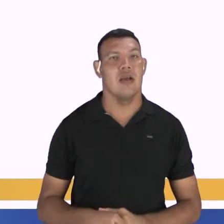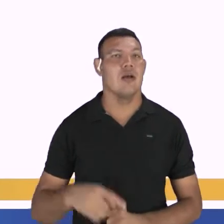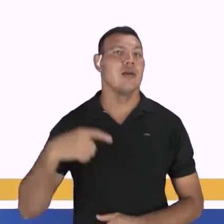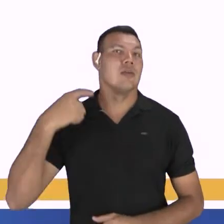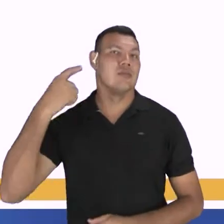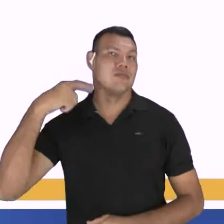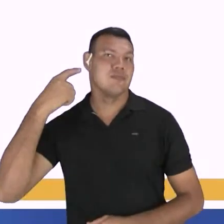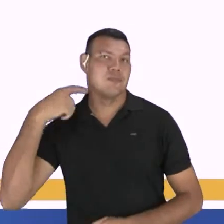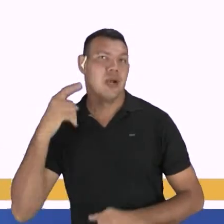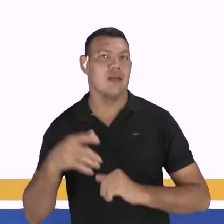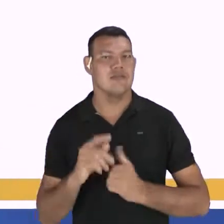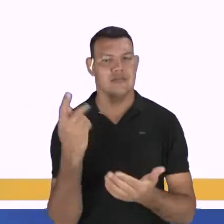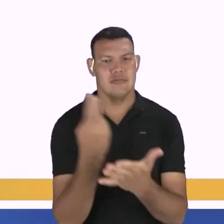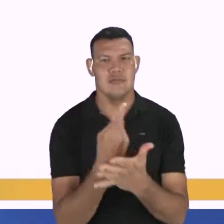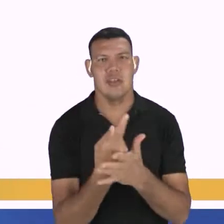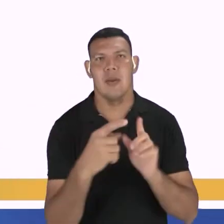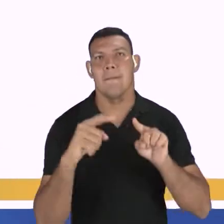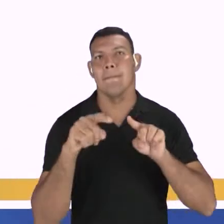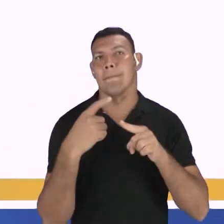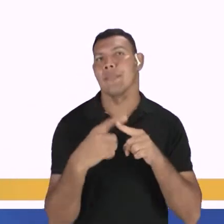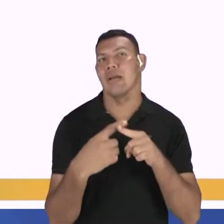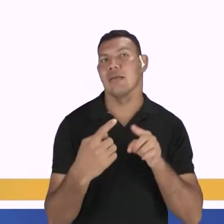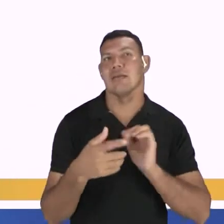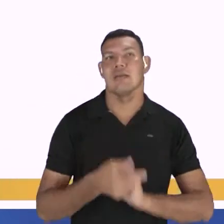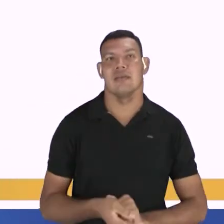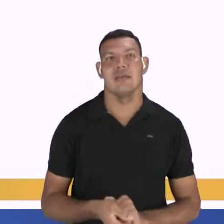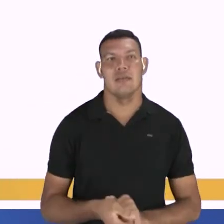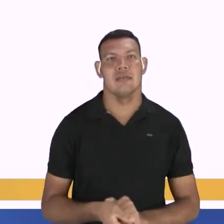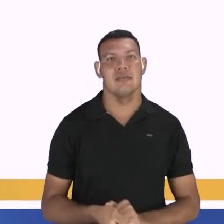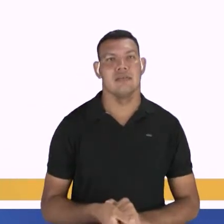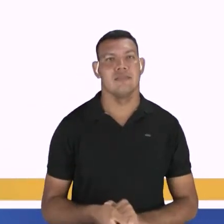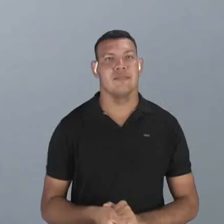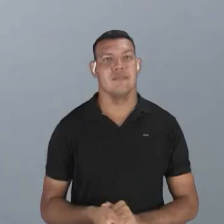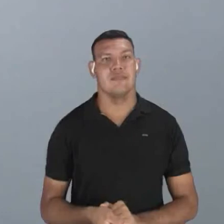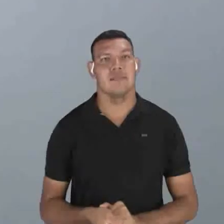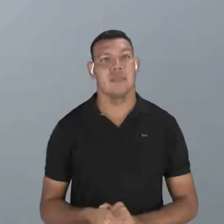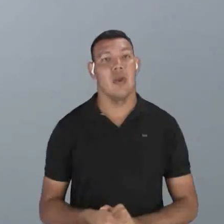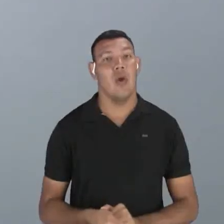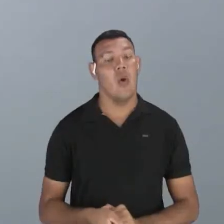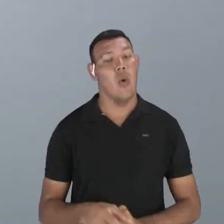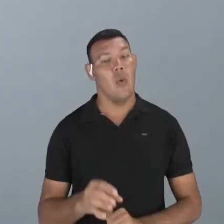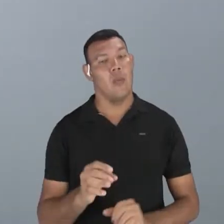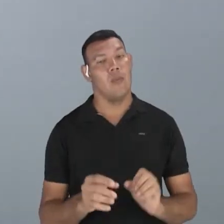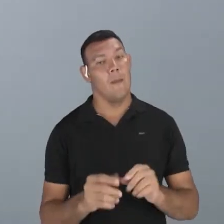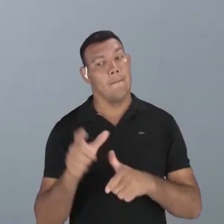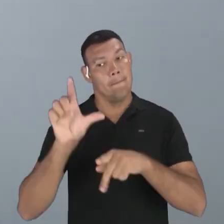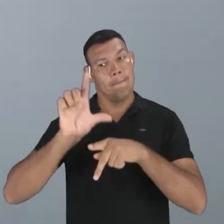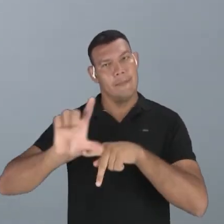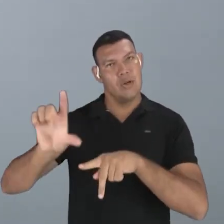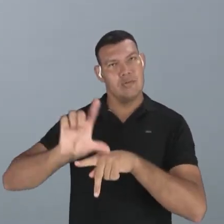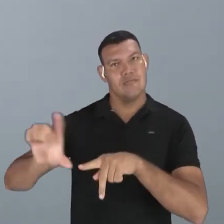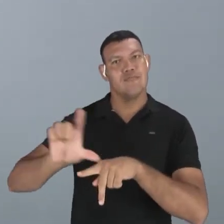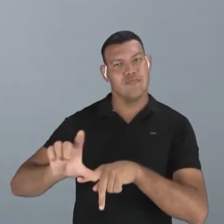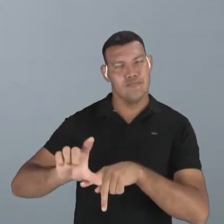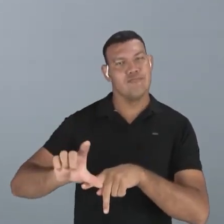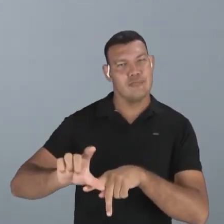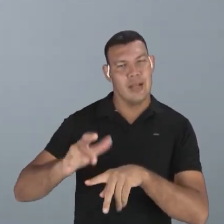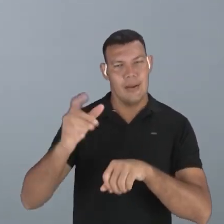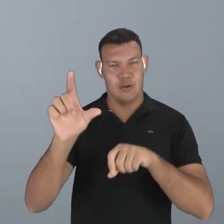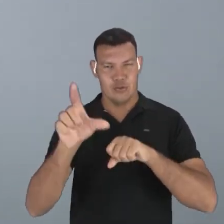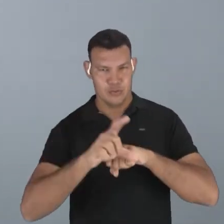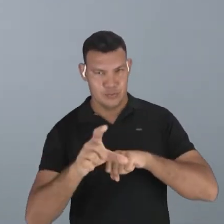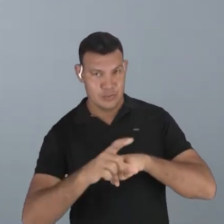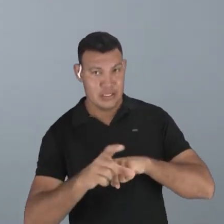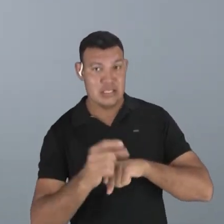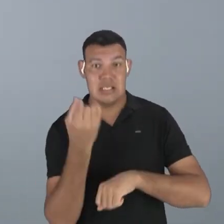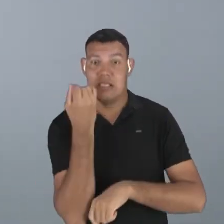boa. É o erro. Mas, por que que é erro? Quem acha que é boa? Os deputados. É o sujeito. Logo,